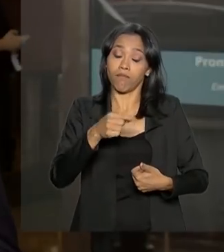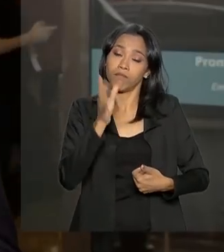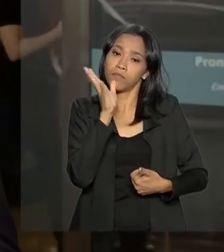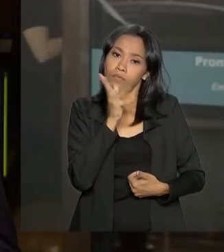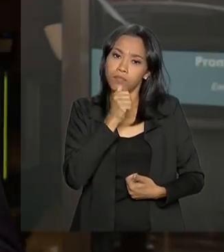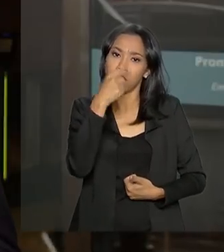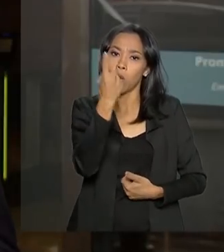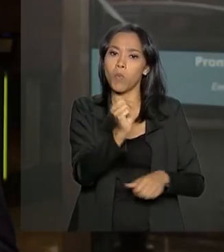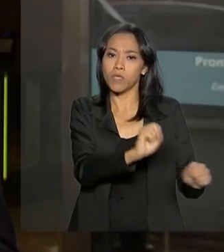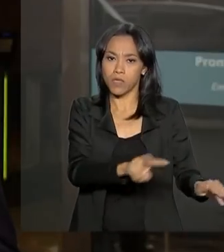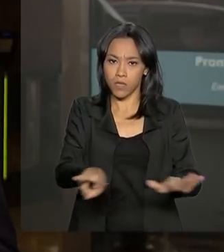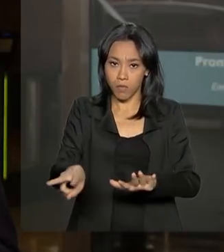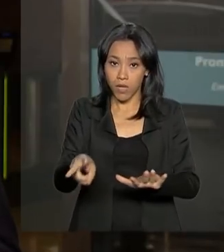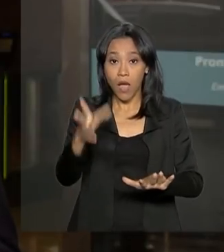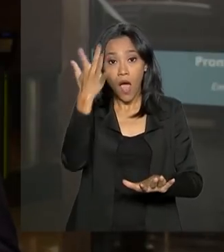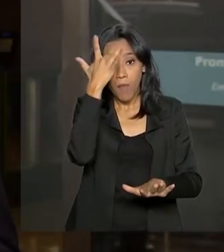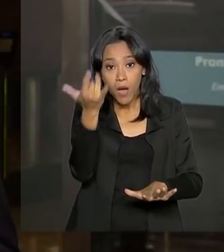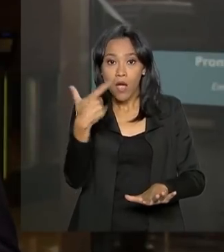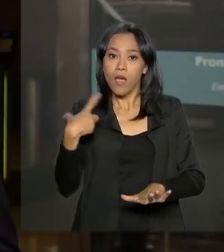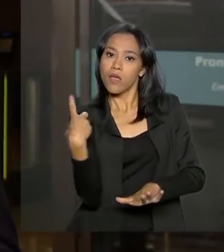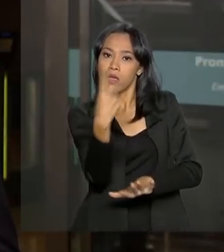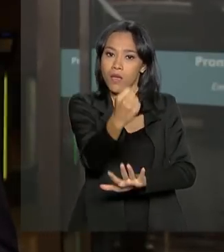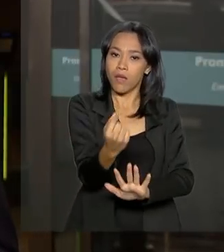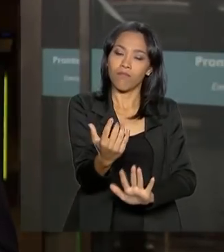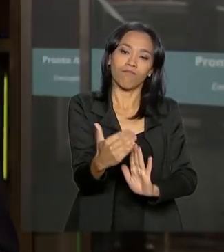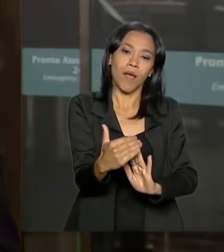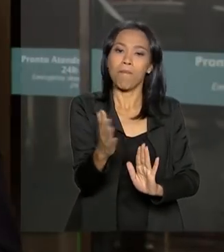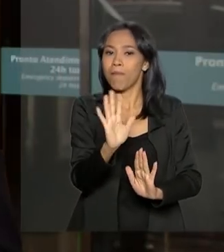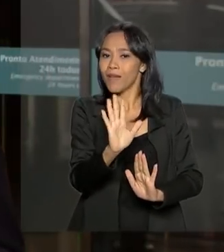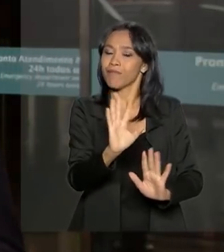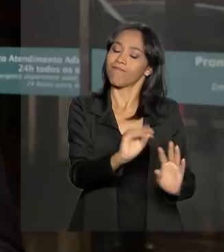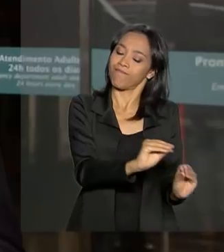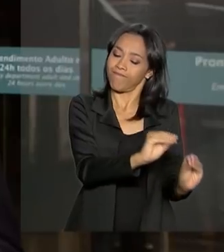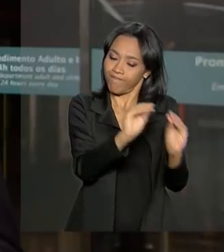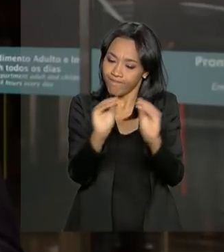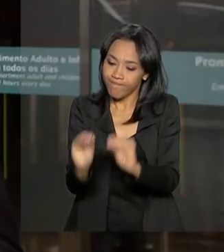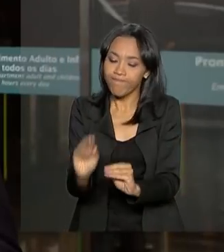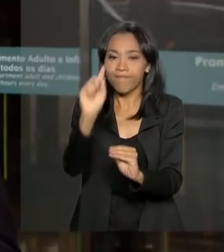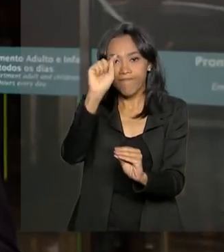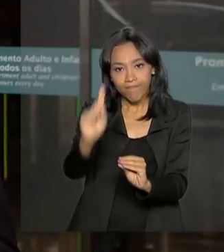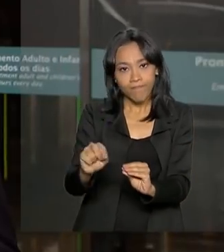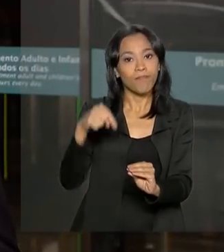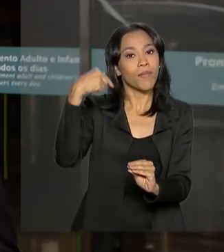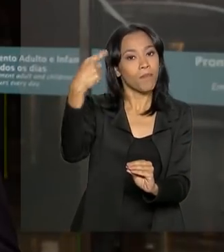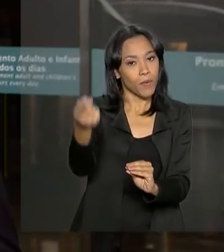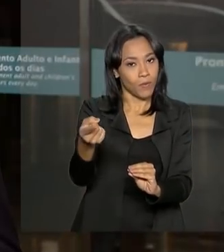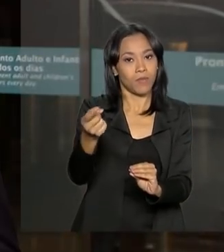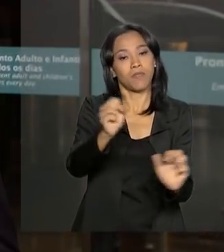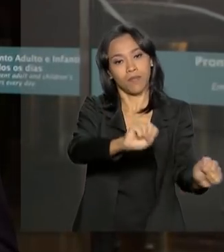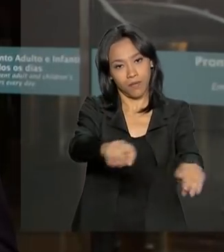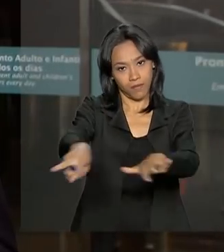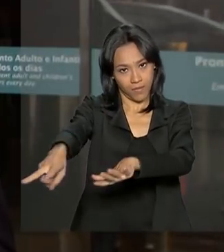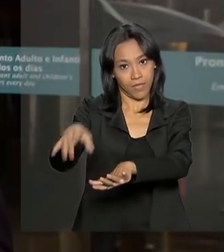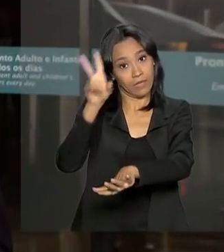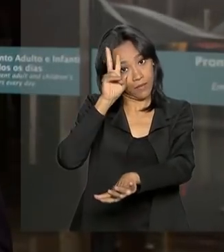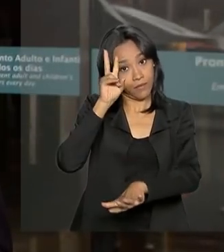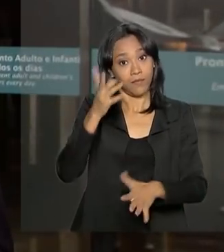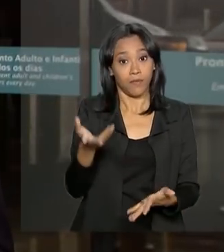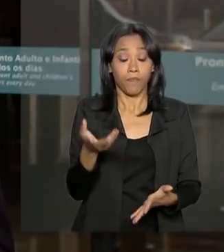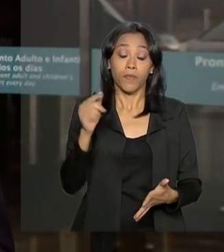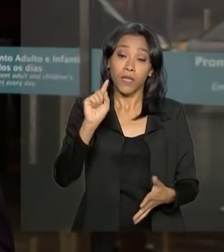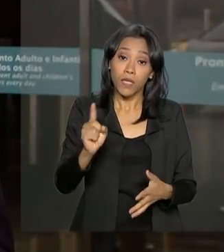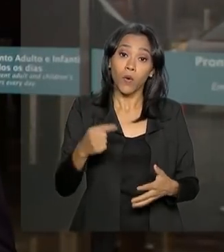alta que estava prevista para amanhã foi adiada para, pelo menos, até a próxima segunda-feira. As atividades do